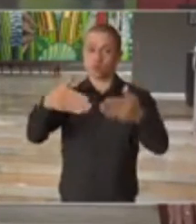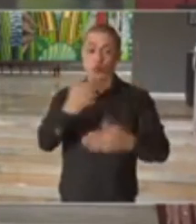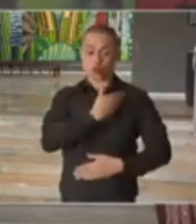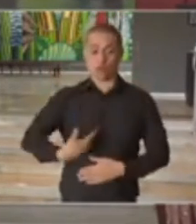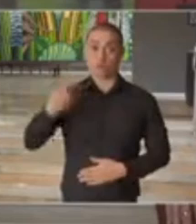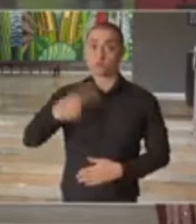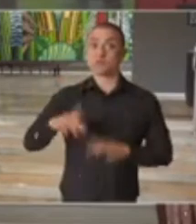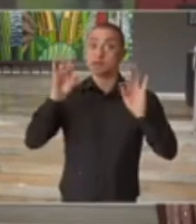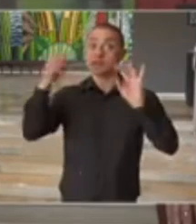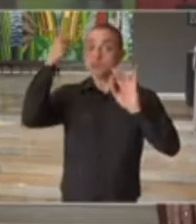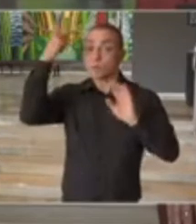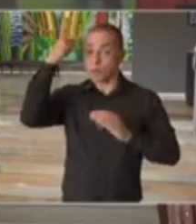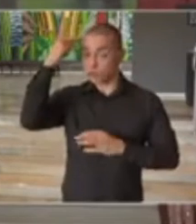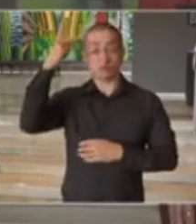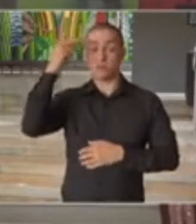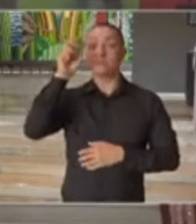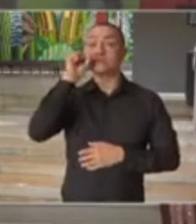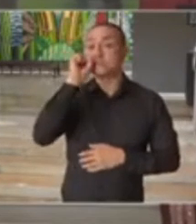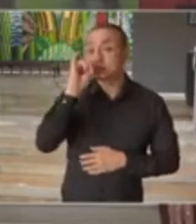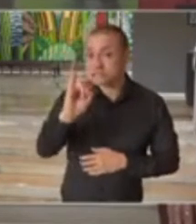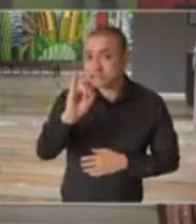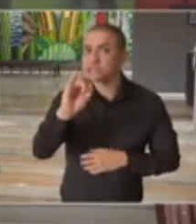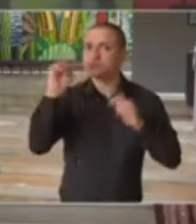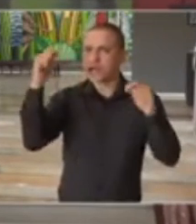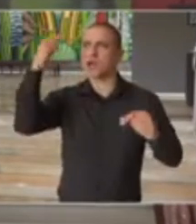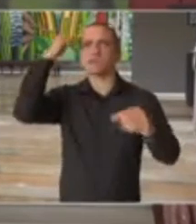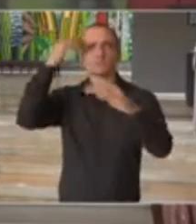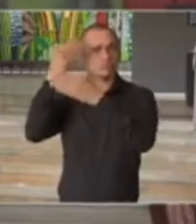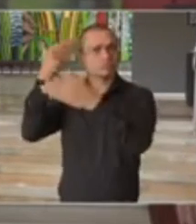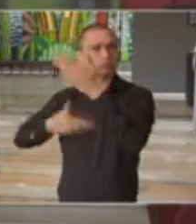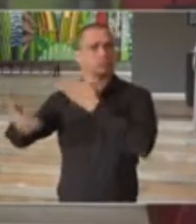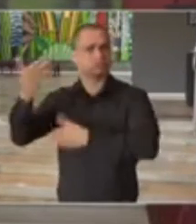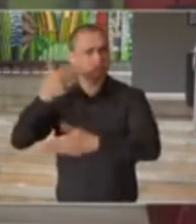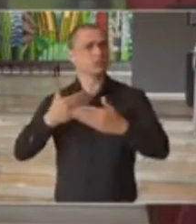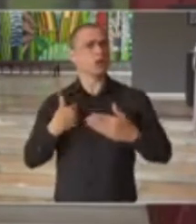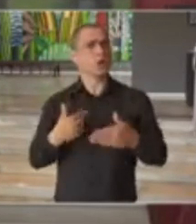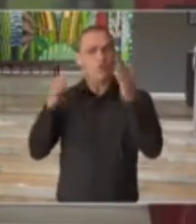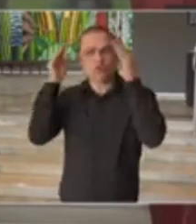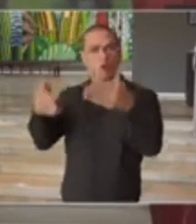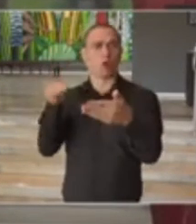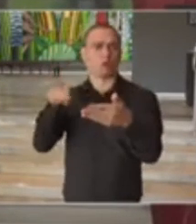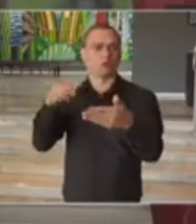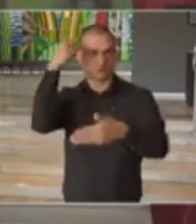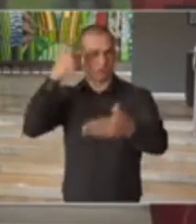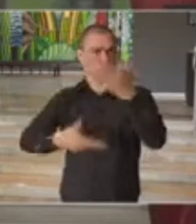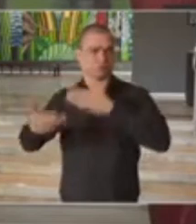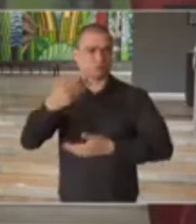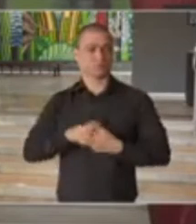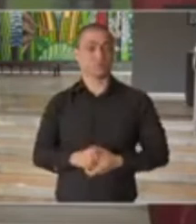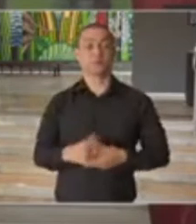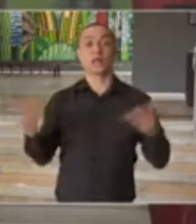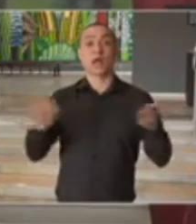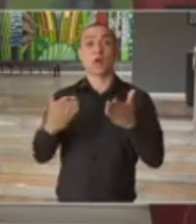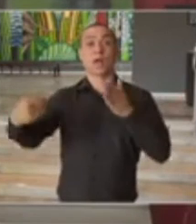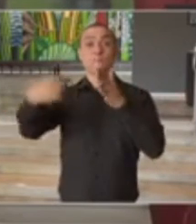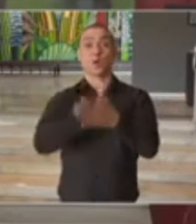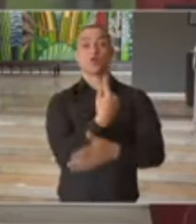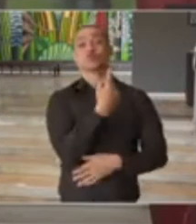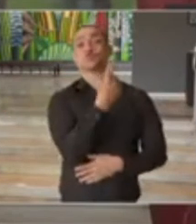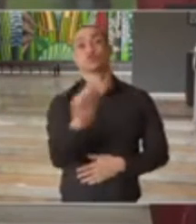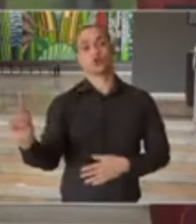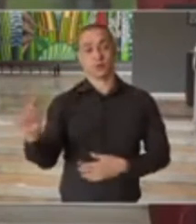governo de São Paulo, sempre que pudermos ter o entendimento, é nele que seguiremos. Vamos agora à última